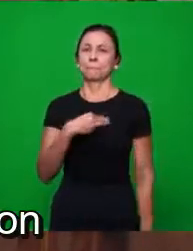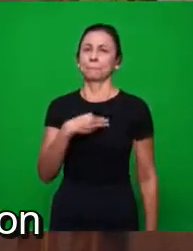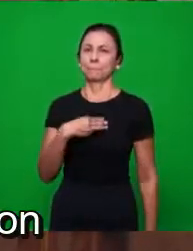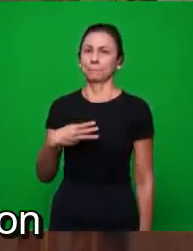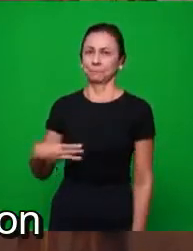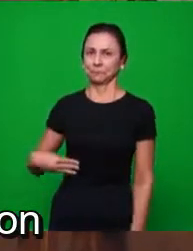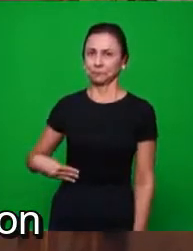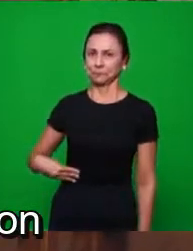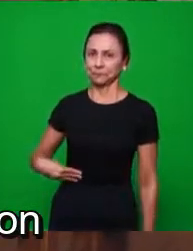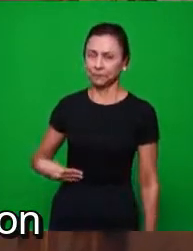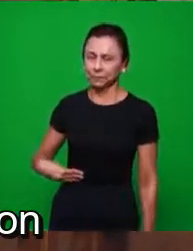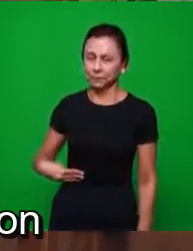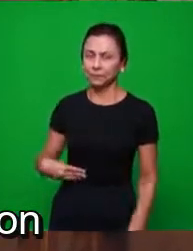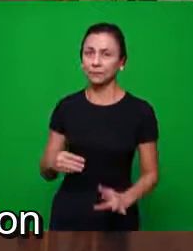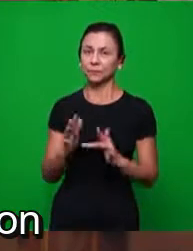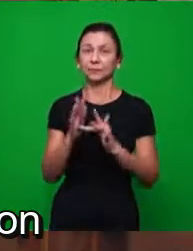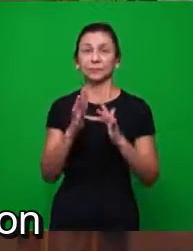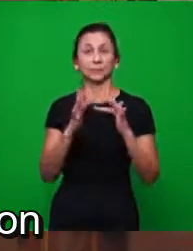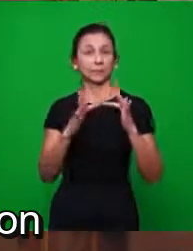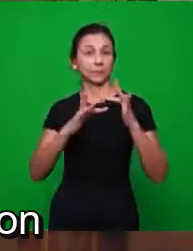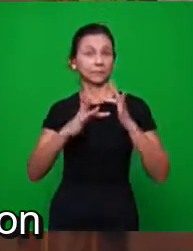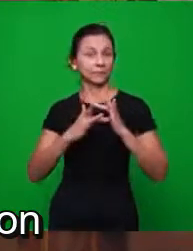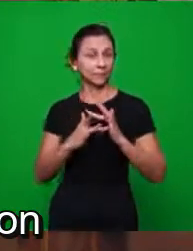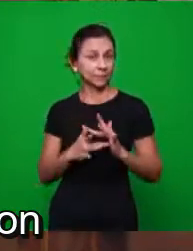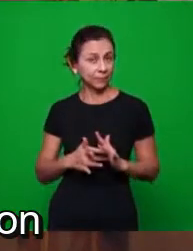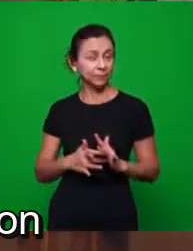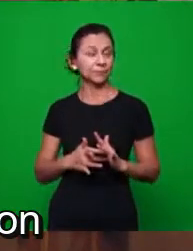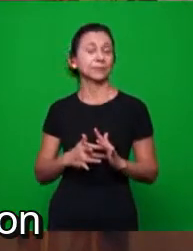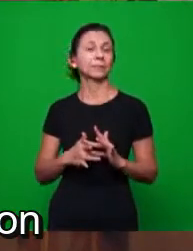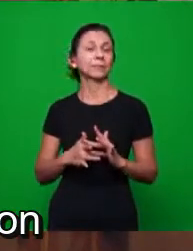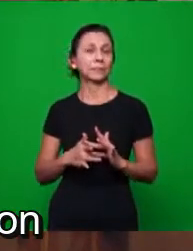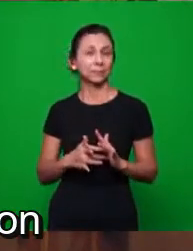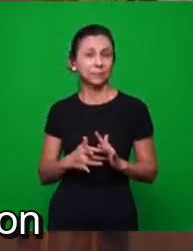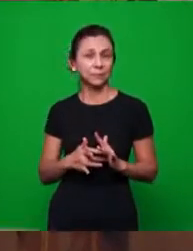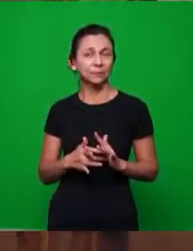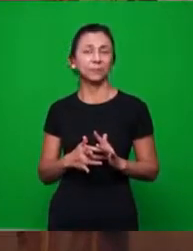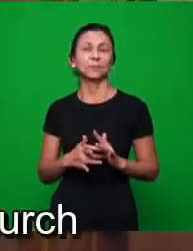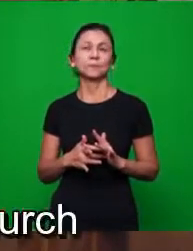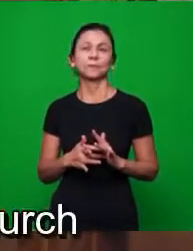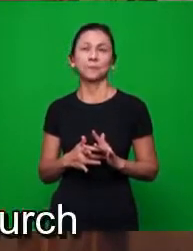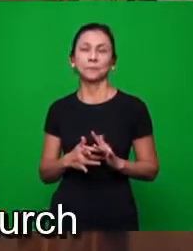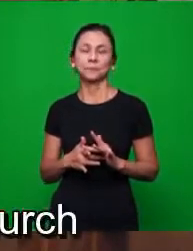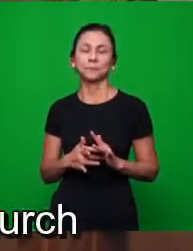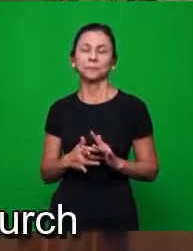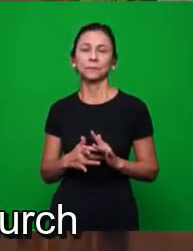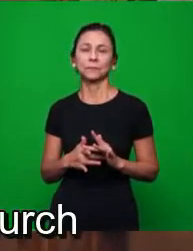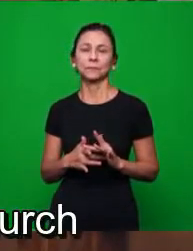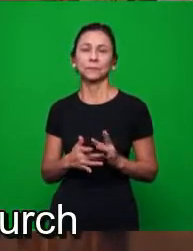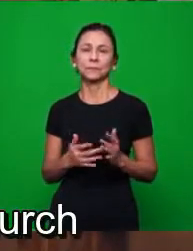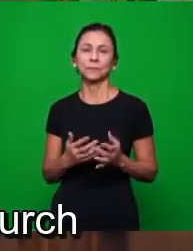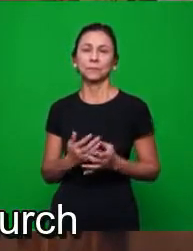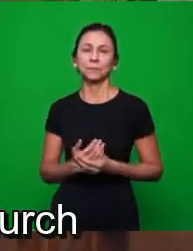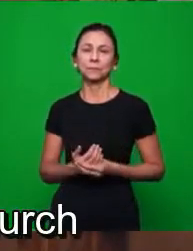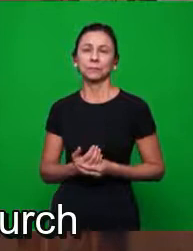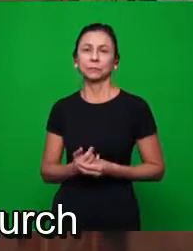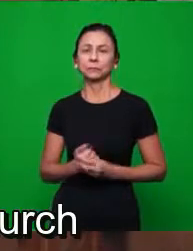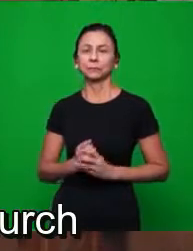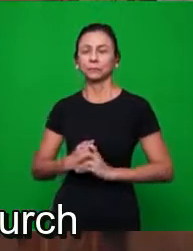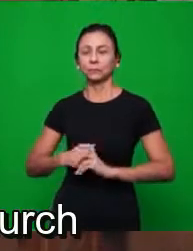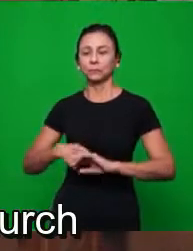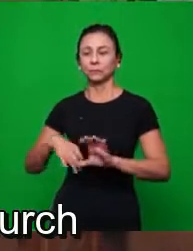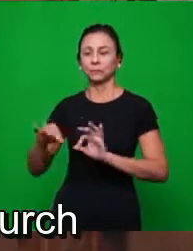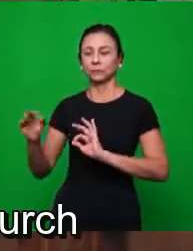Messias que estabelece a relação dele com o seu projeto